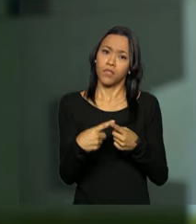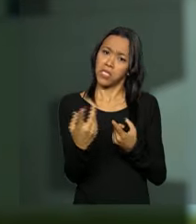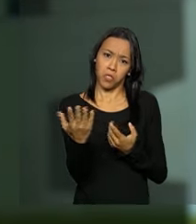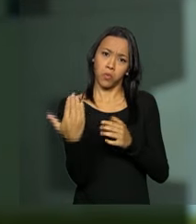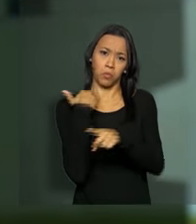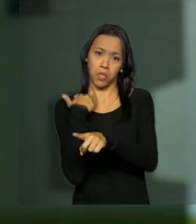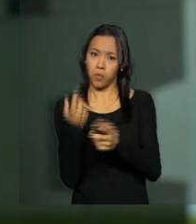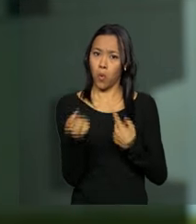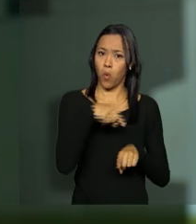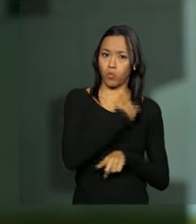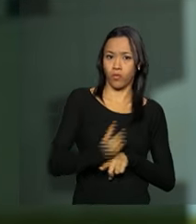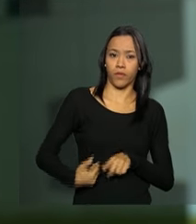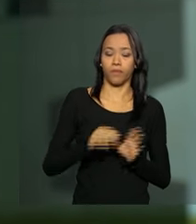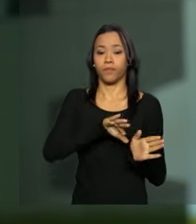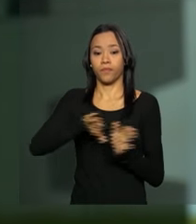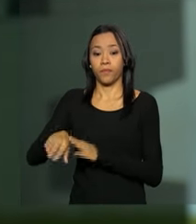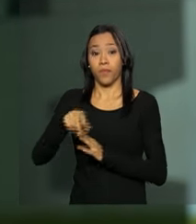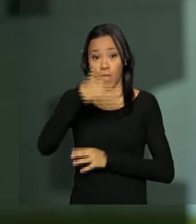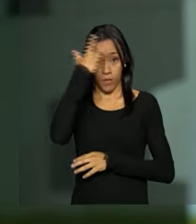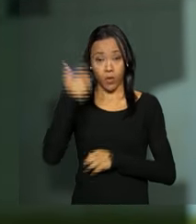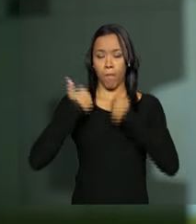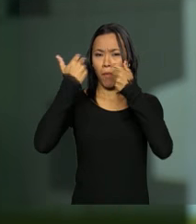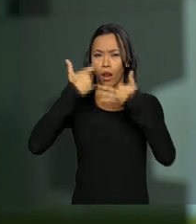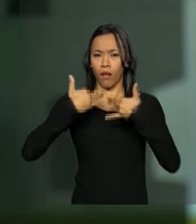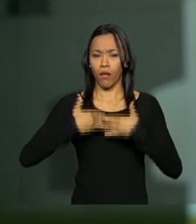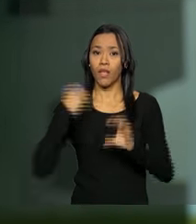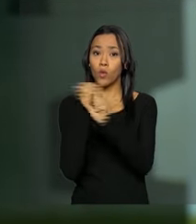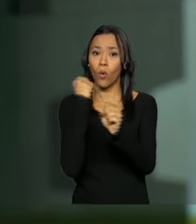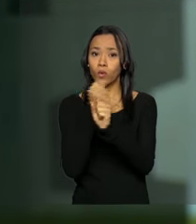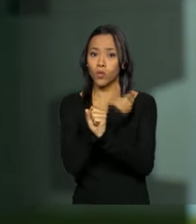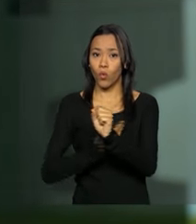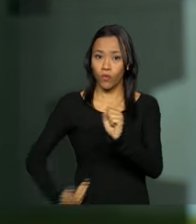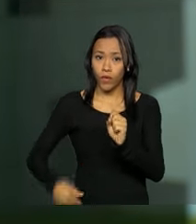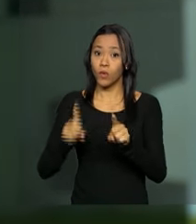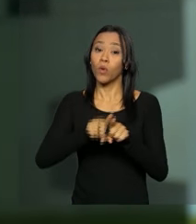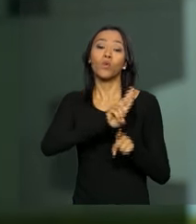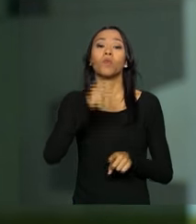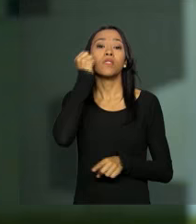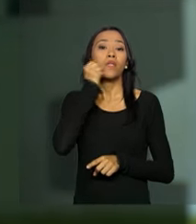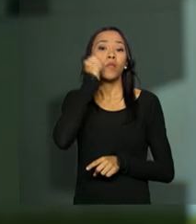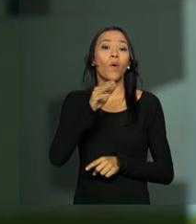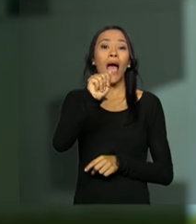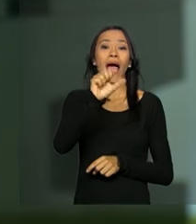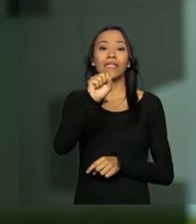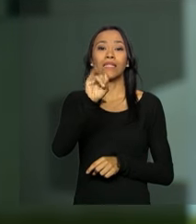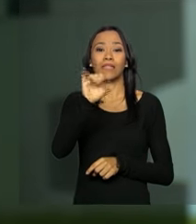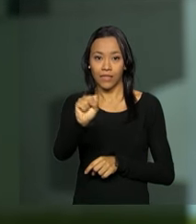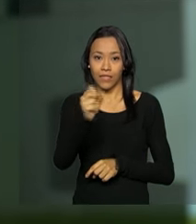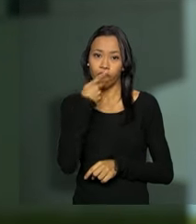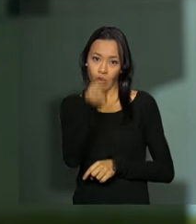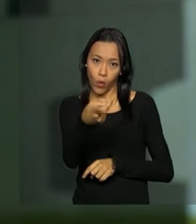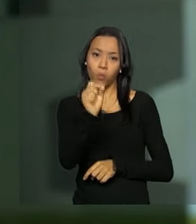banco. O relator das contas do governo federal na Comissão Mista de Orçamento, o senador Assir Gurgax, já emitiu parecer